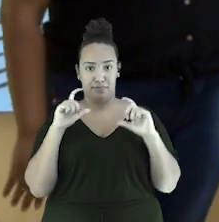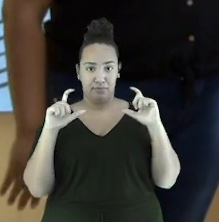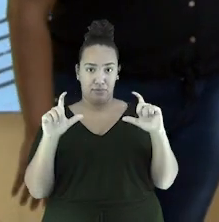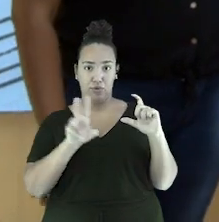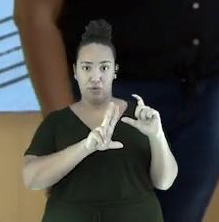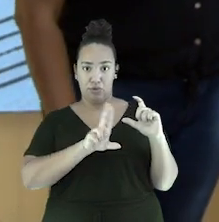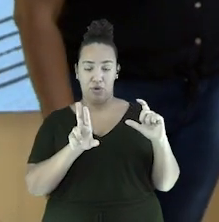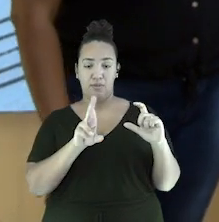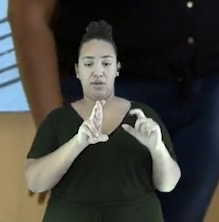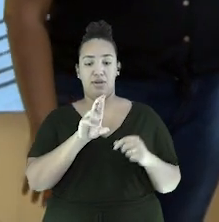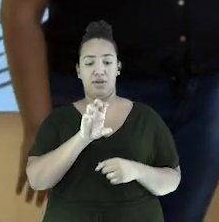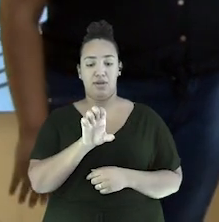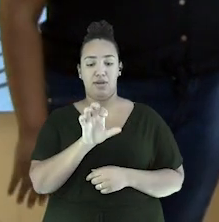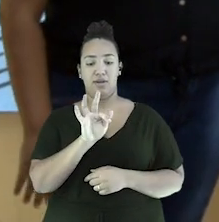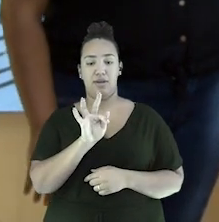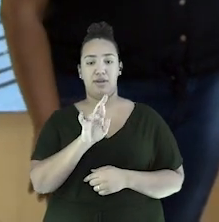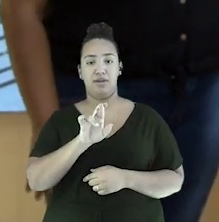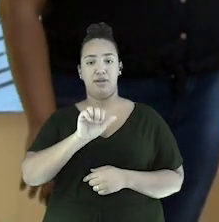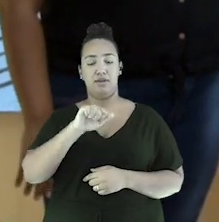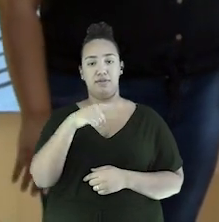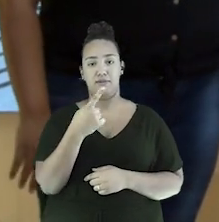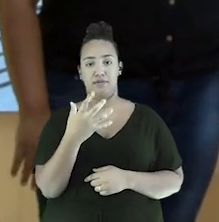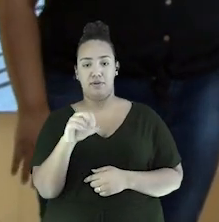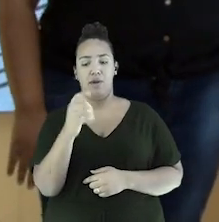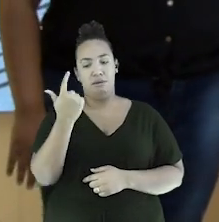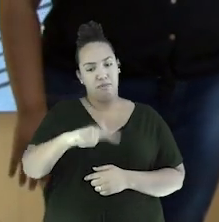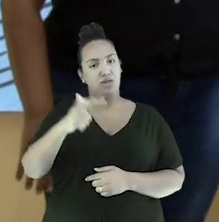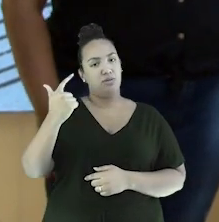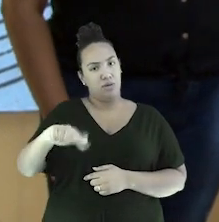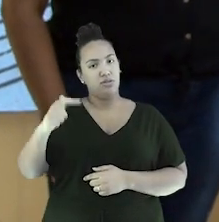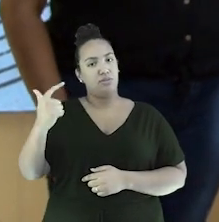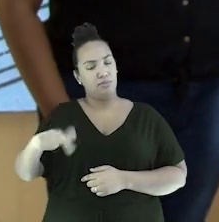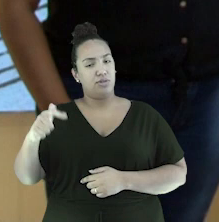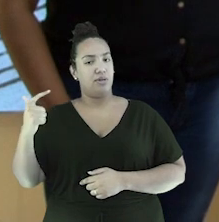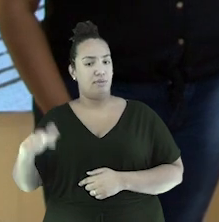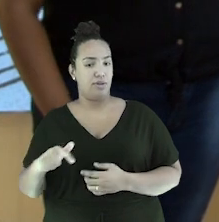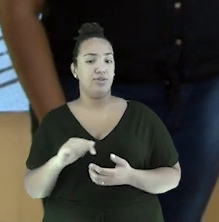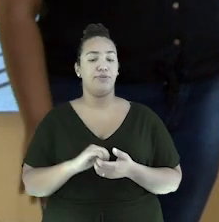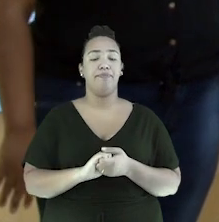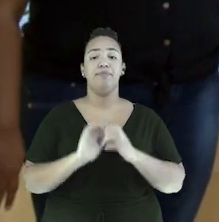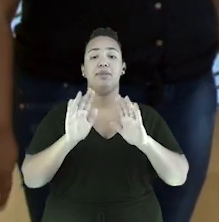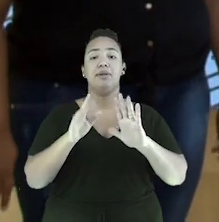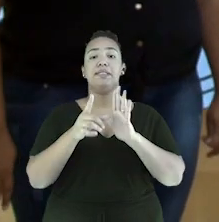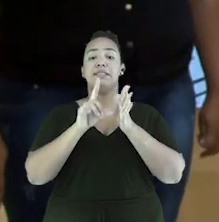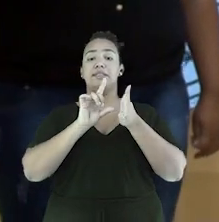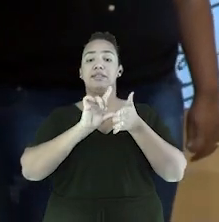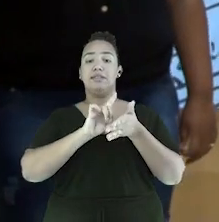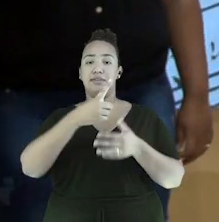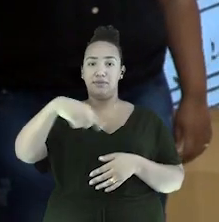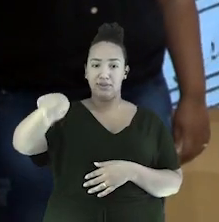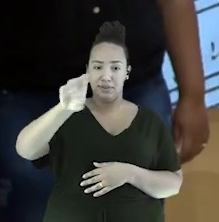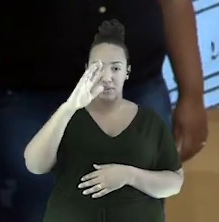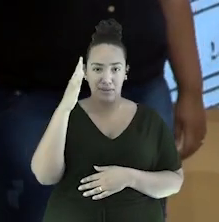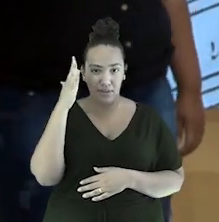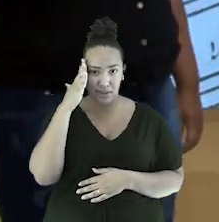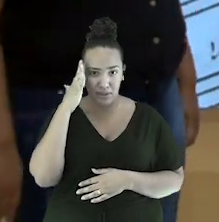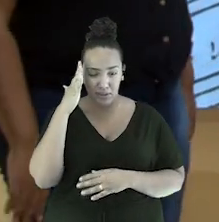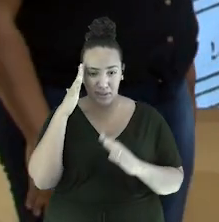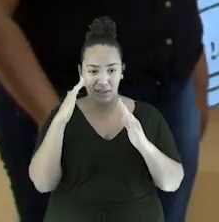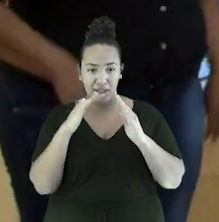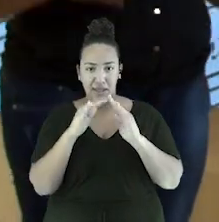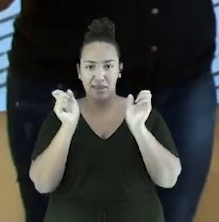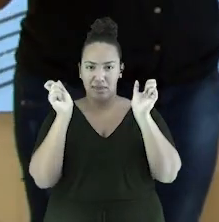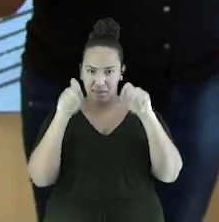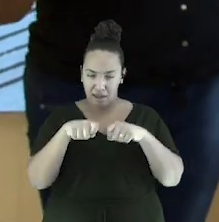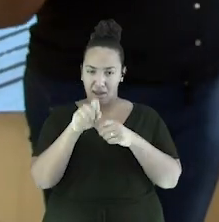parte que repete várias vezes durante a música. Vocês vão ver, tá? Mas antes de cantar de novo, você sabia que você aí de casa pode acompanhar a